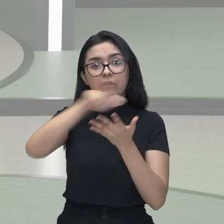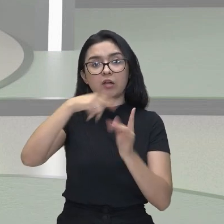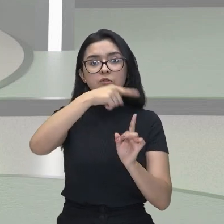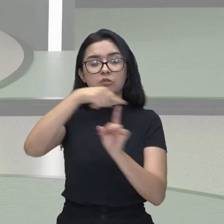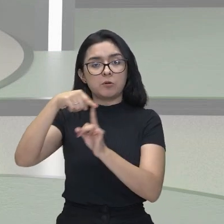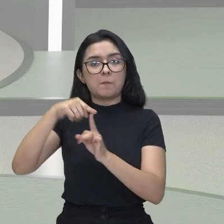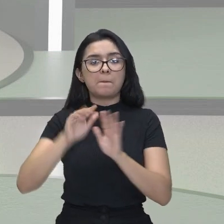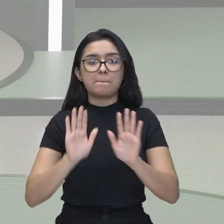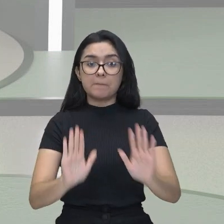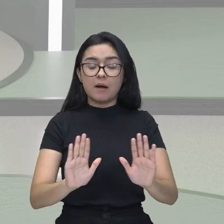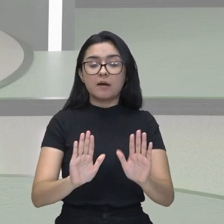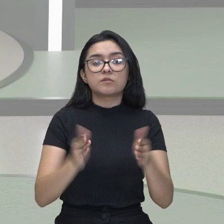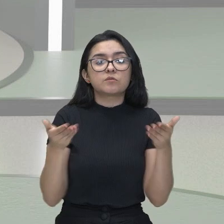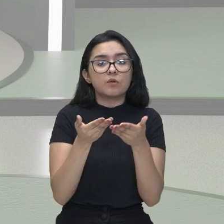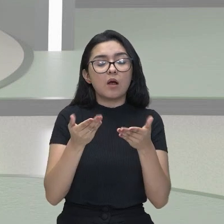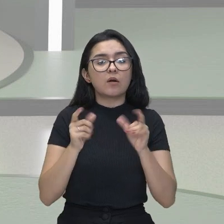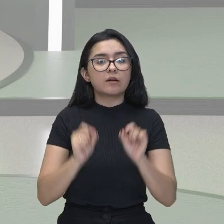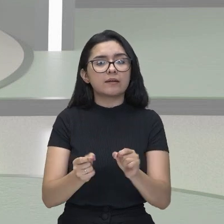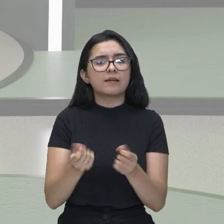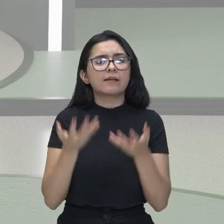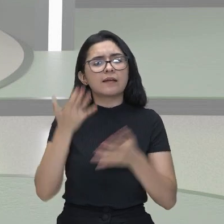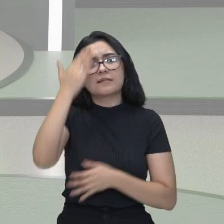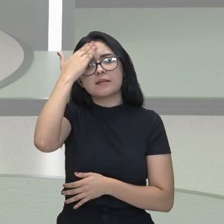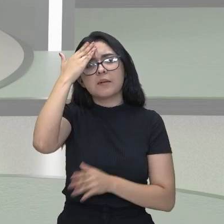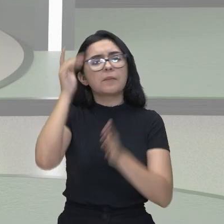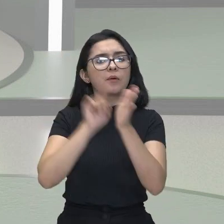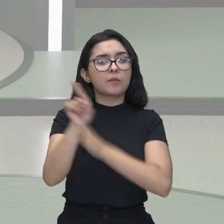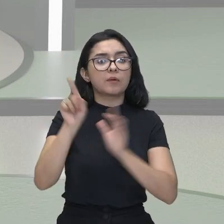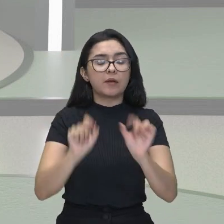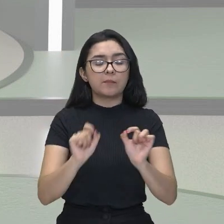aqui, ele quer saber, né?